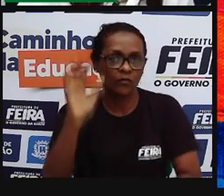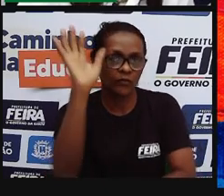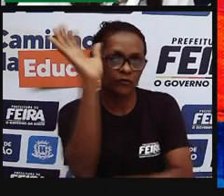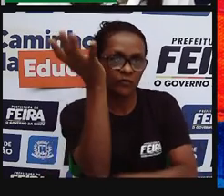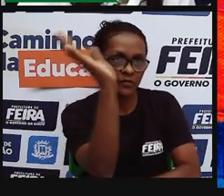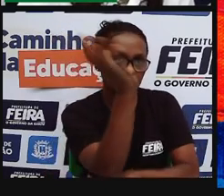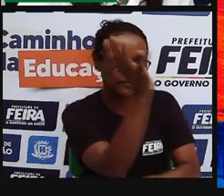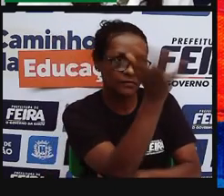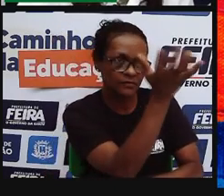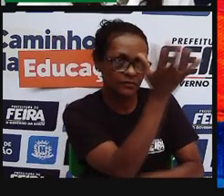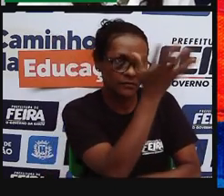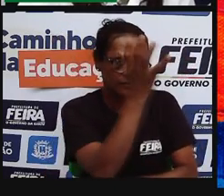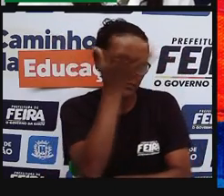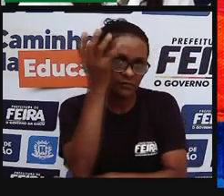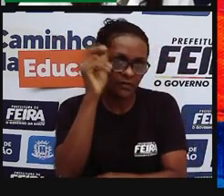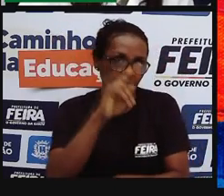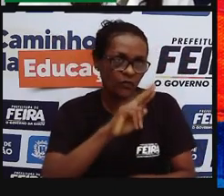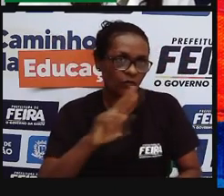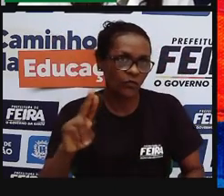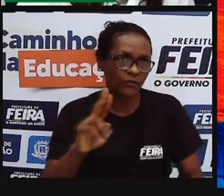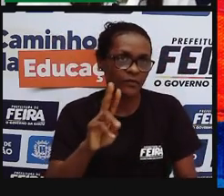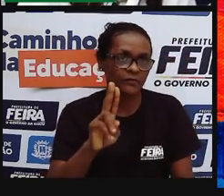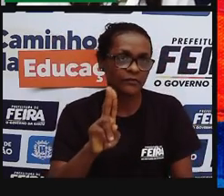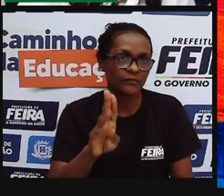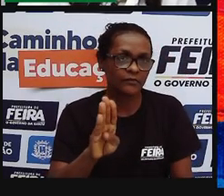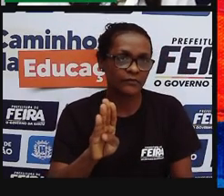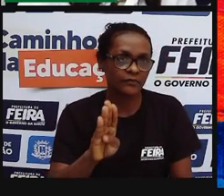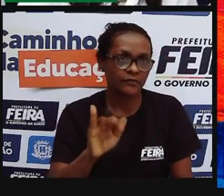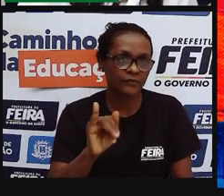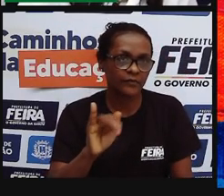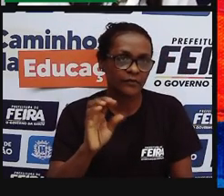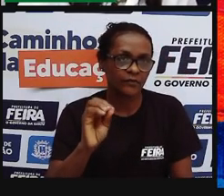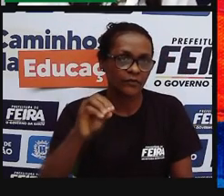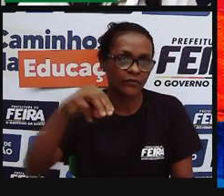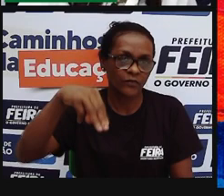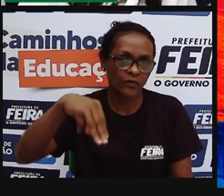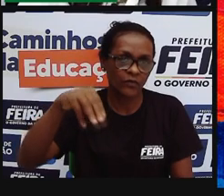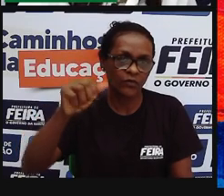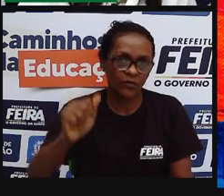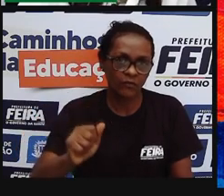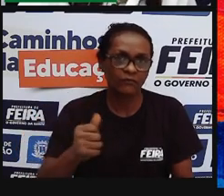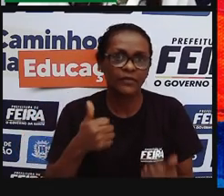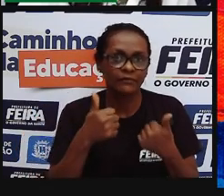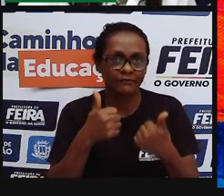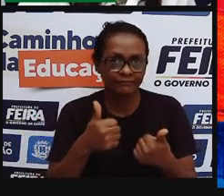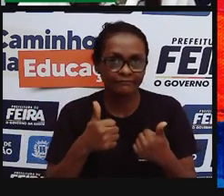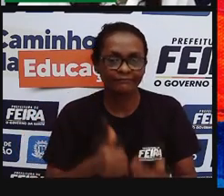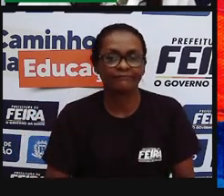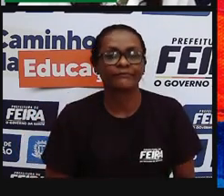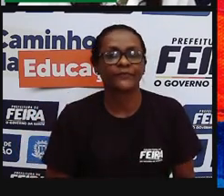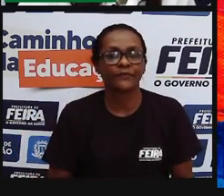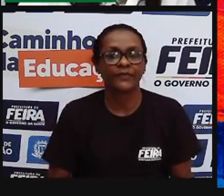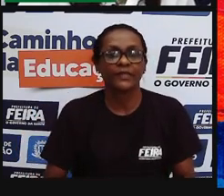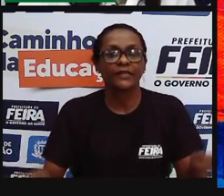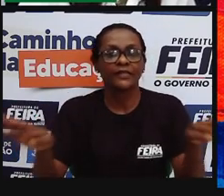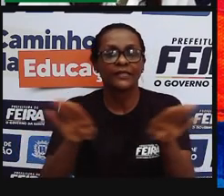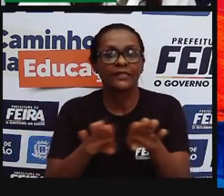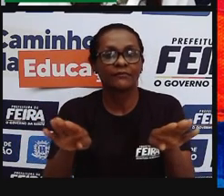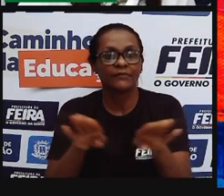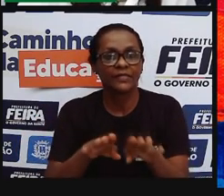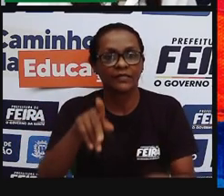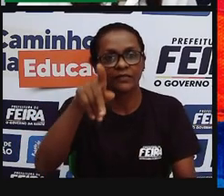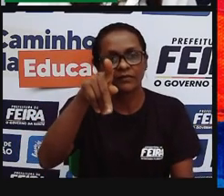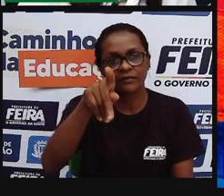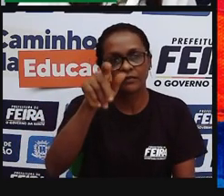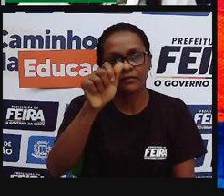e esse bioma vai estar localizado. E o Pantanal, o Pantanal é a maior planície inundável do país,